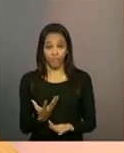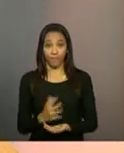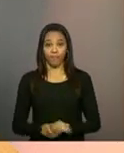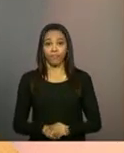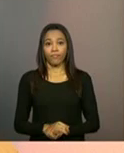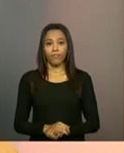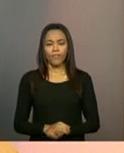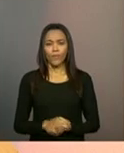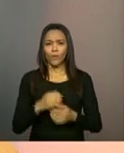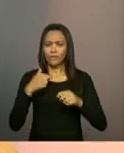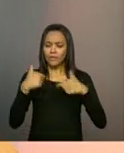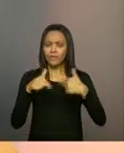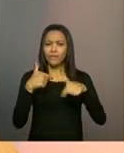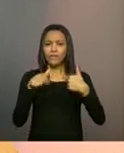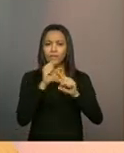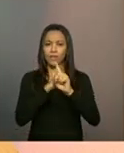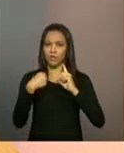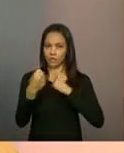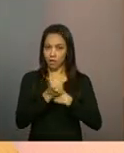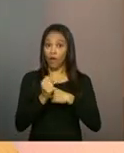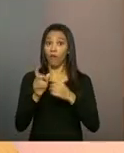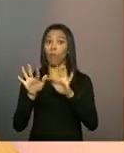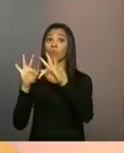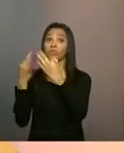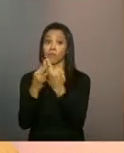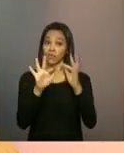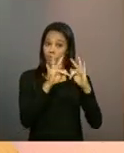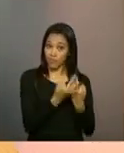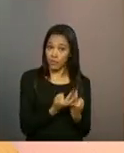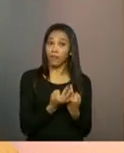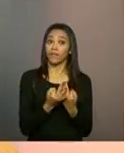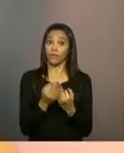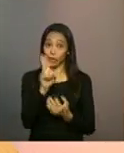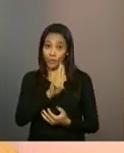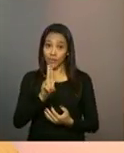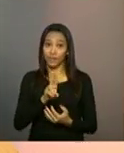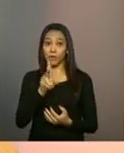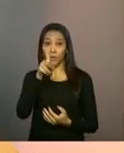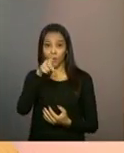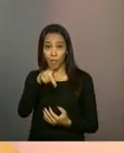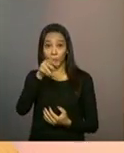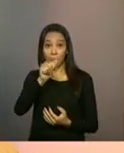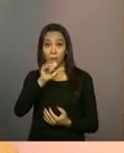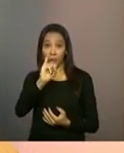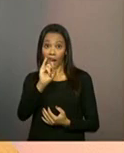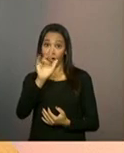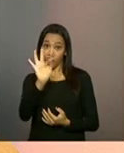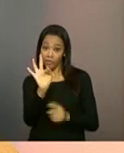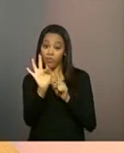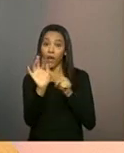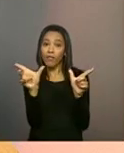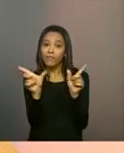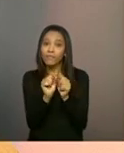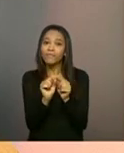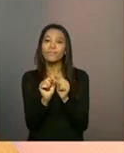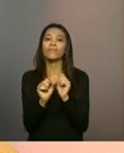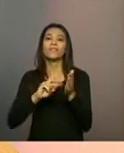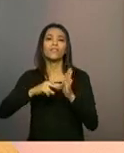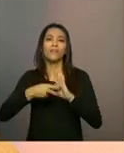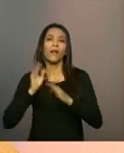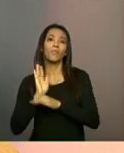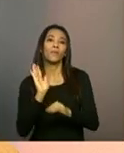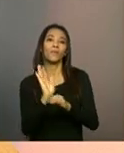o trabalho social com famílias, no âmbito do PAIF, ele tem um caráter inovador, porque ele vai tratar